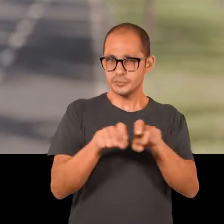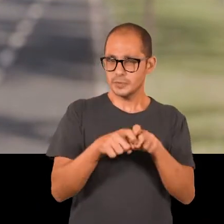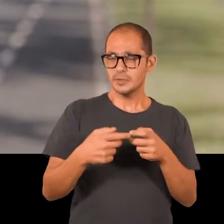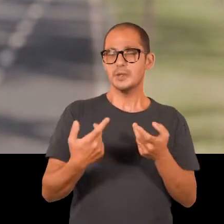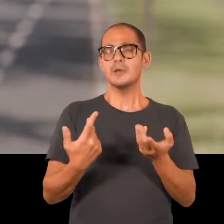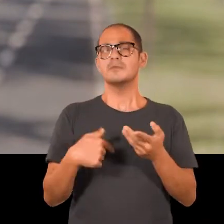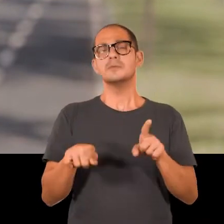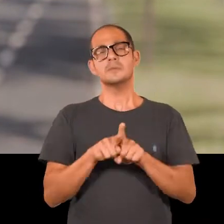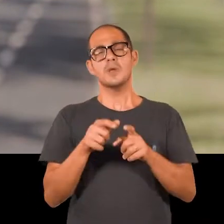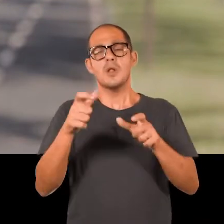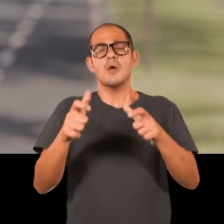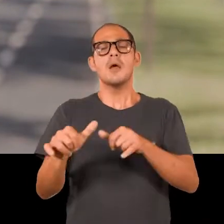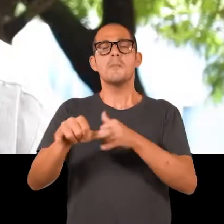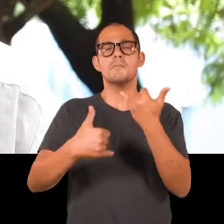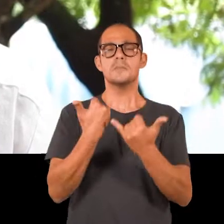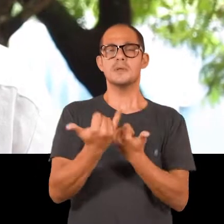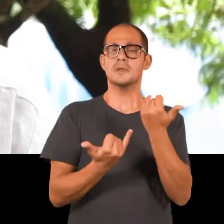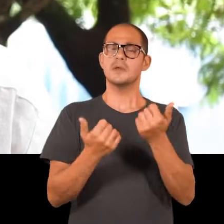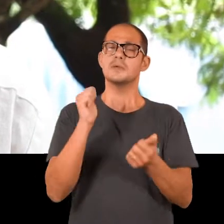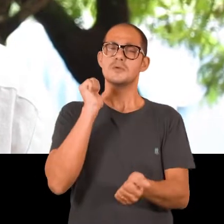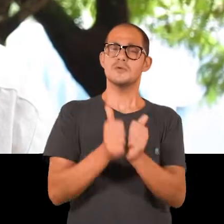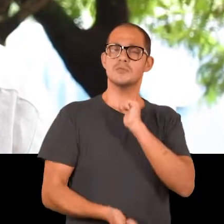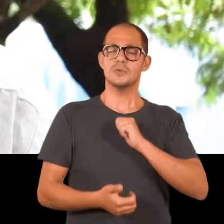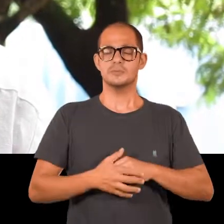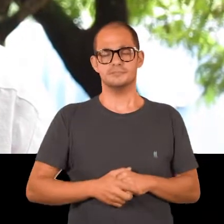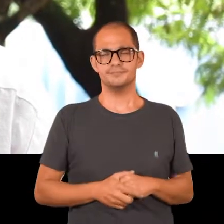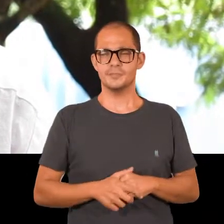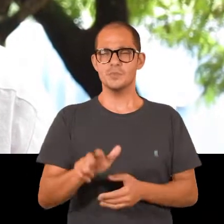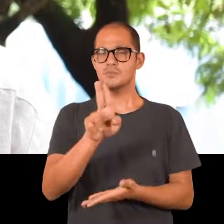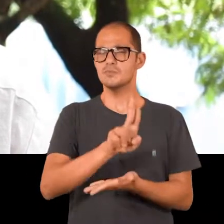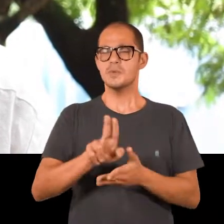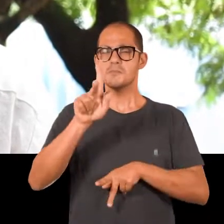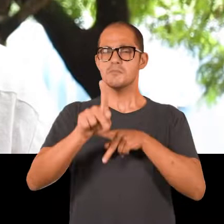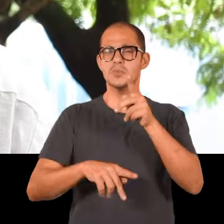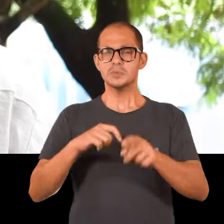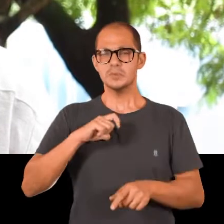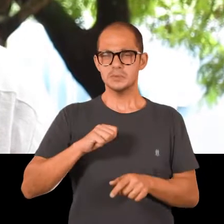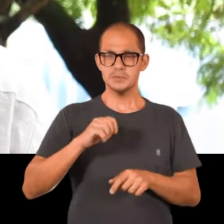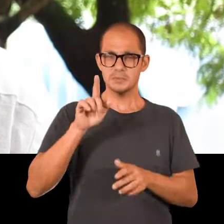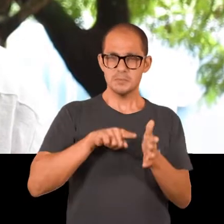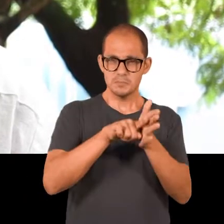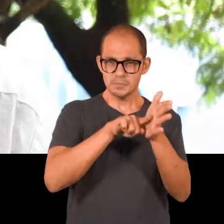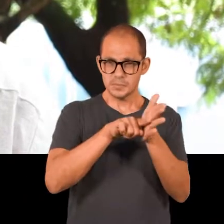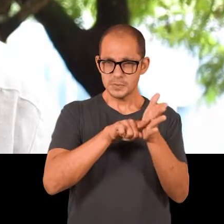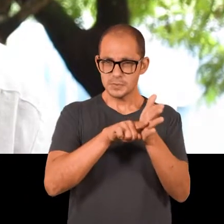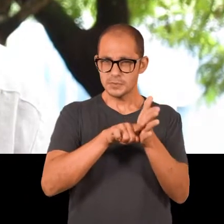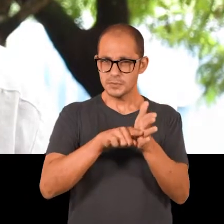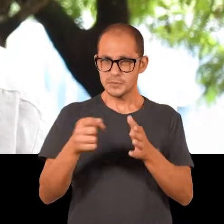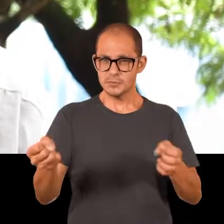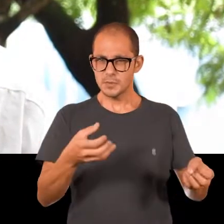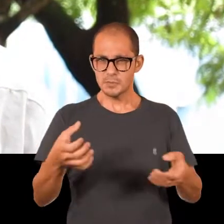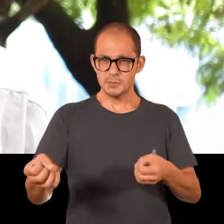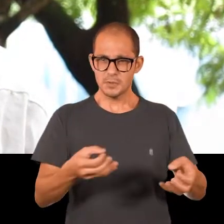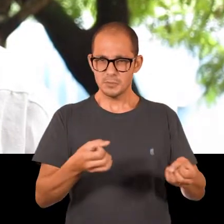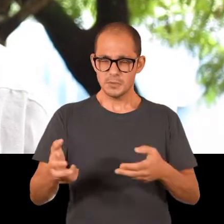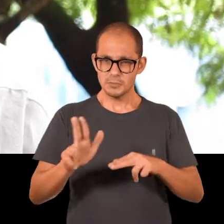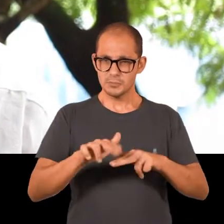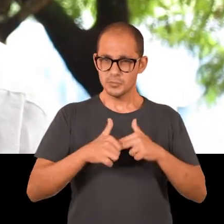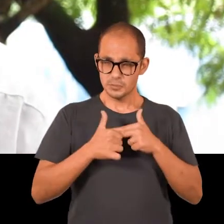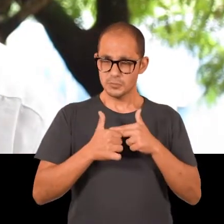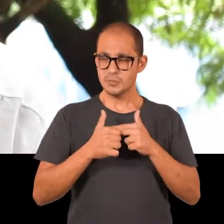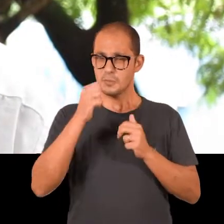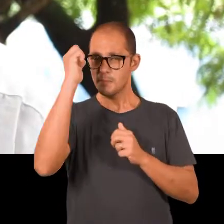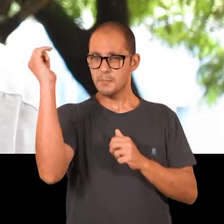áreas de lazer e esportes. As universidades públicas promovem pesquisa e inovação. É isso que o Brasil subiu da